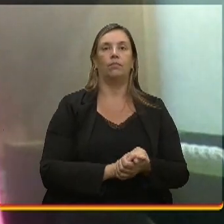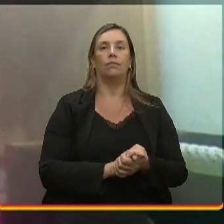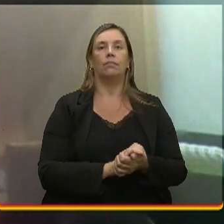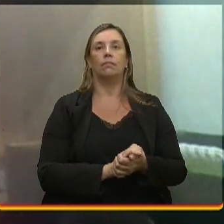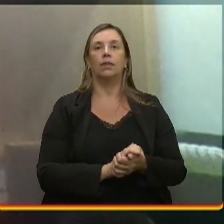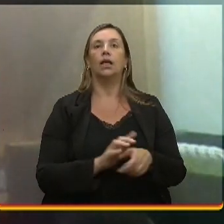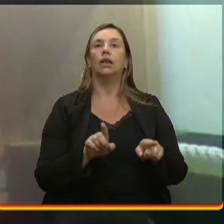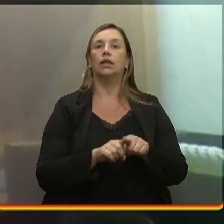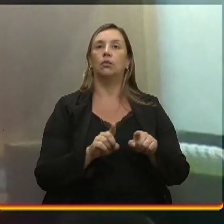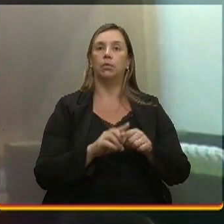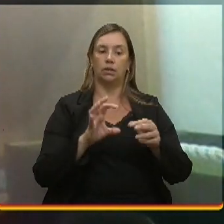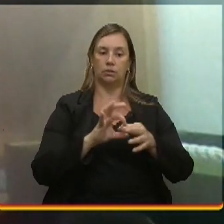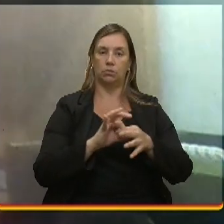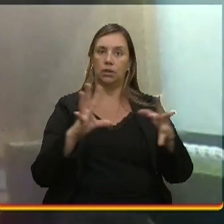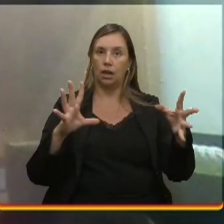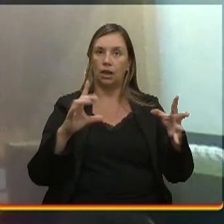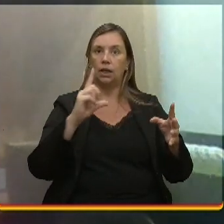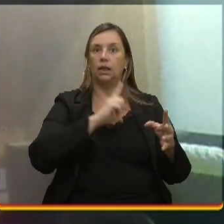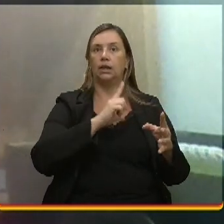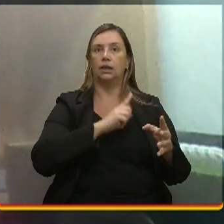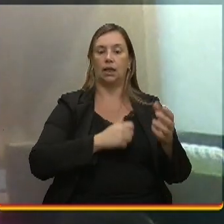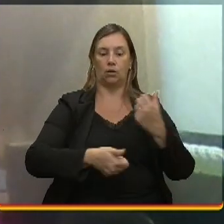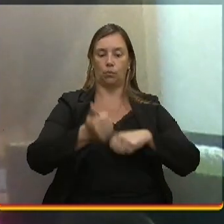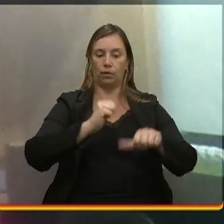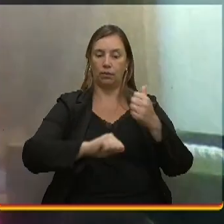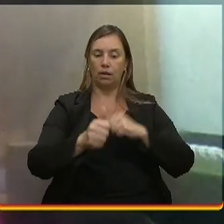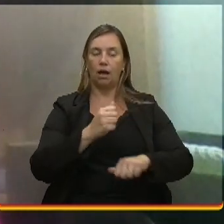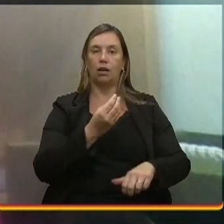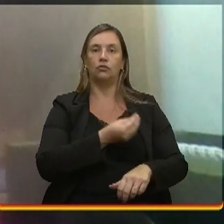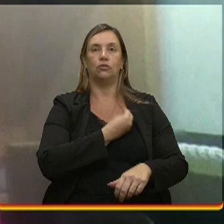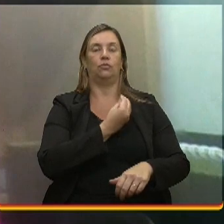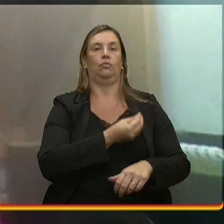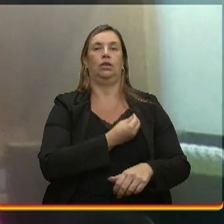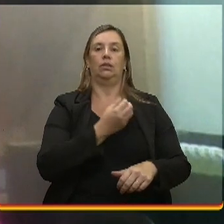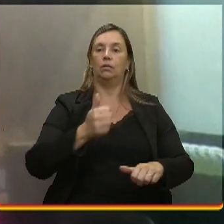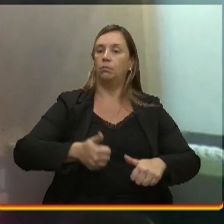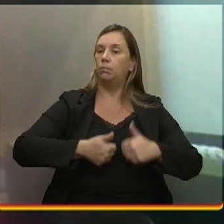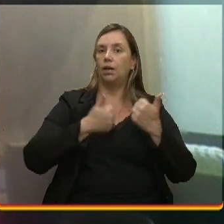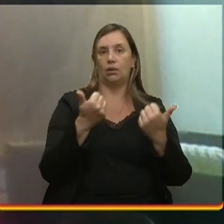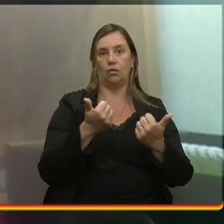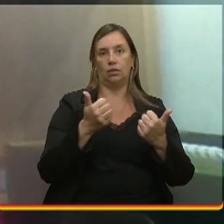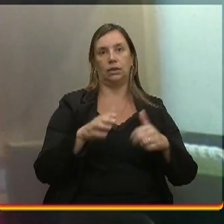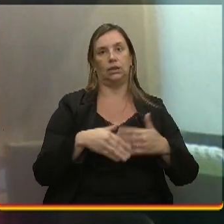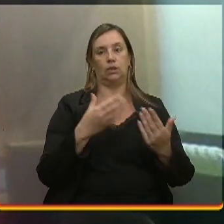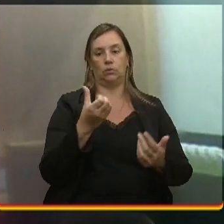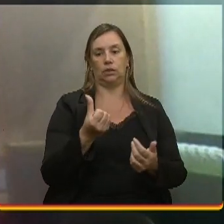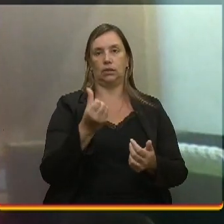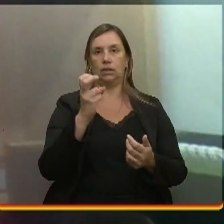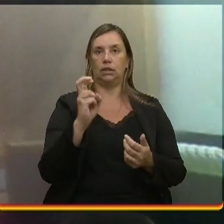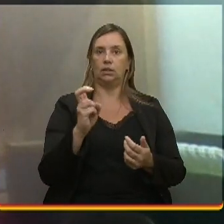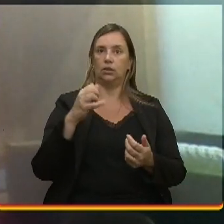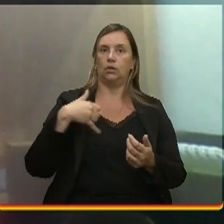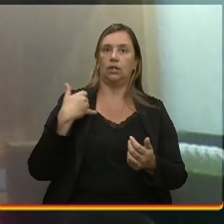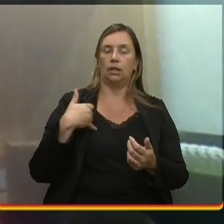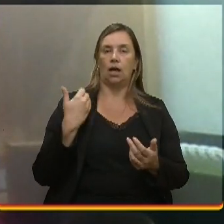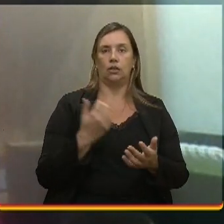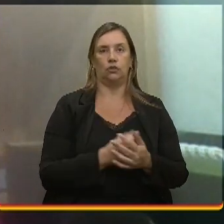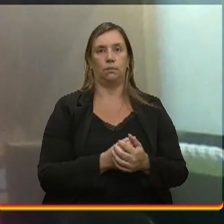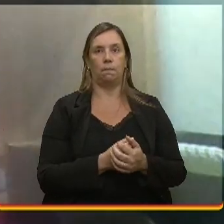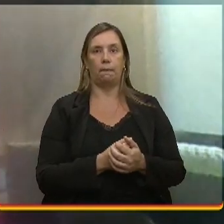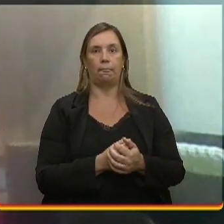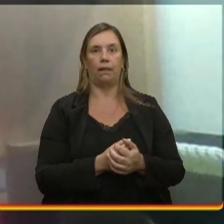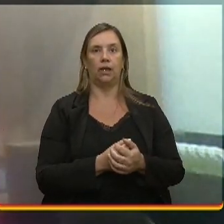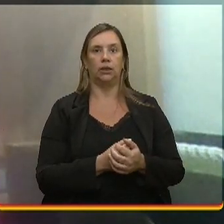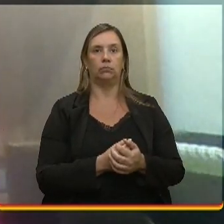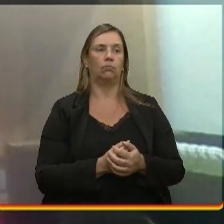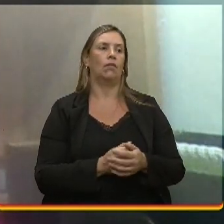que disponibilizam que ela tenha outra qualidade de vida. Então, com 65 anos, vê no etarismo quando tu diz assim, a pessoa